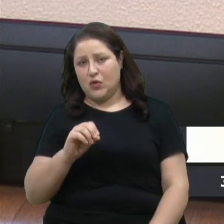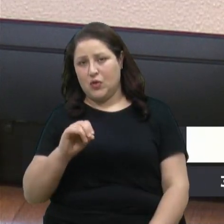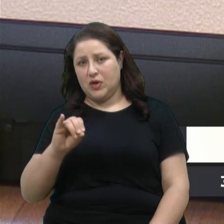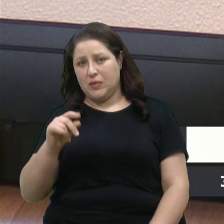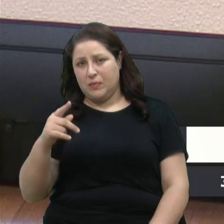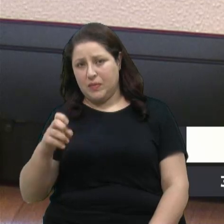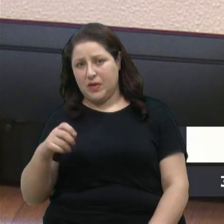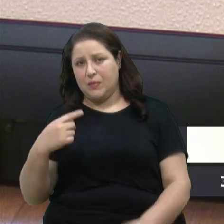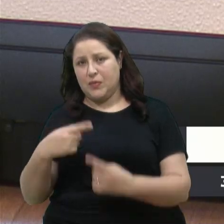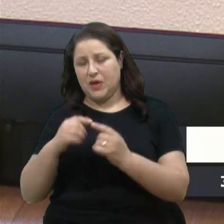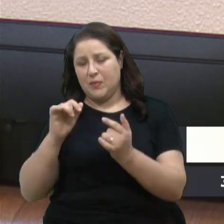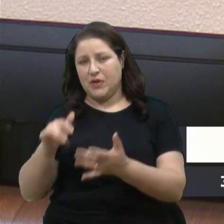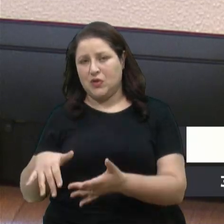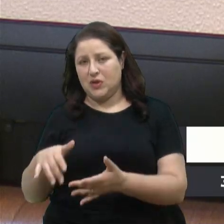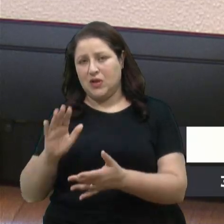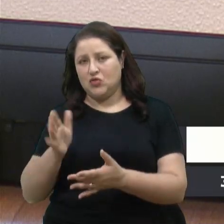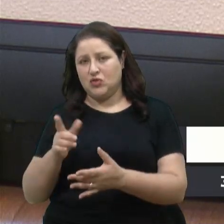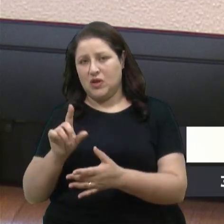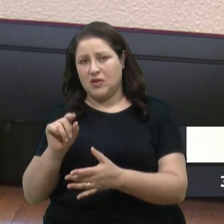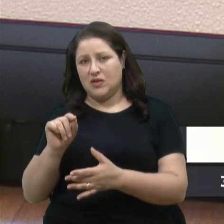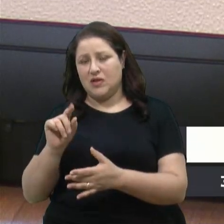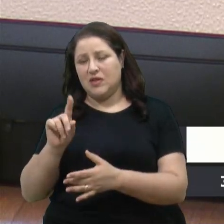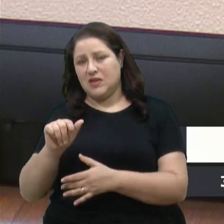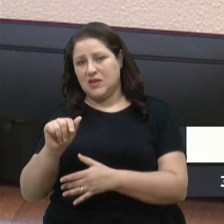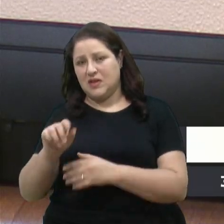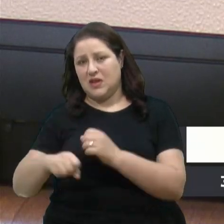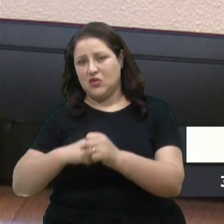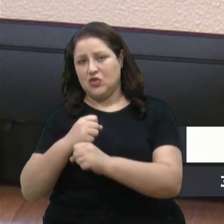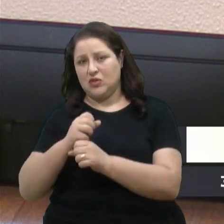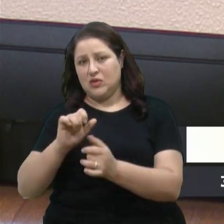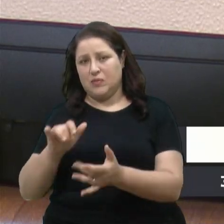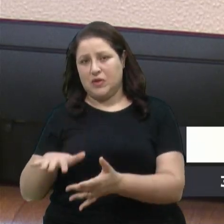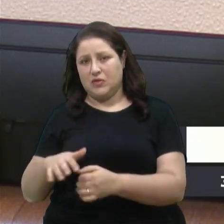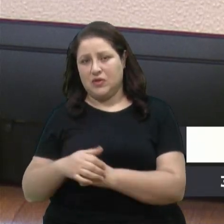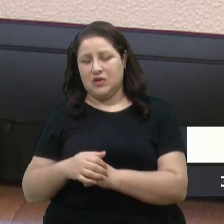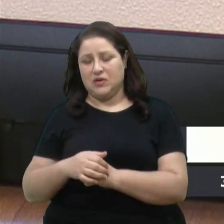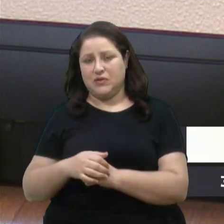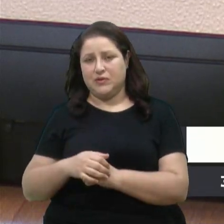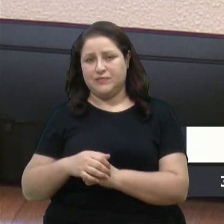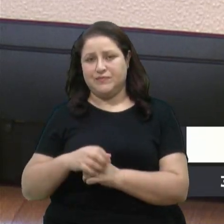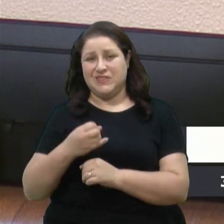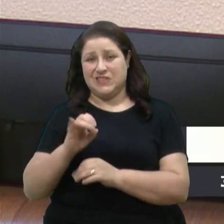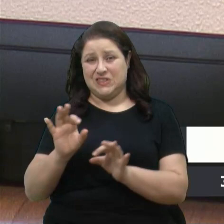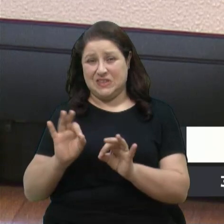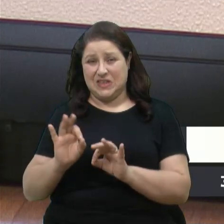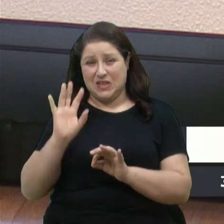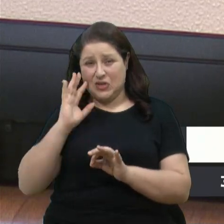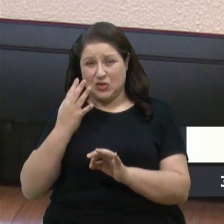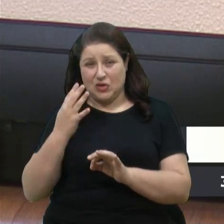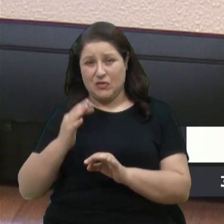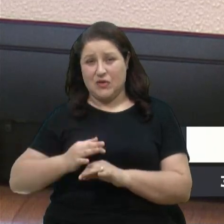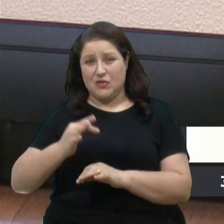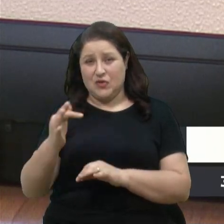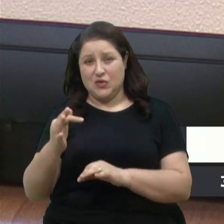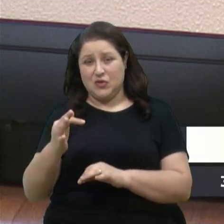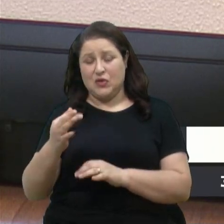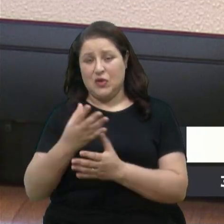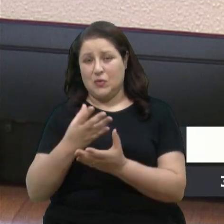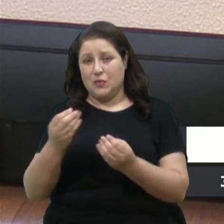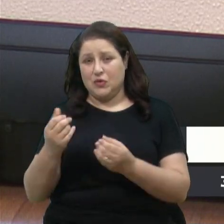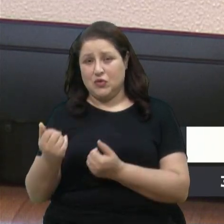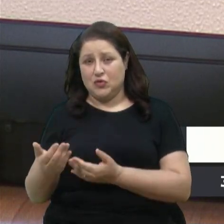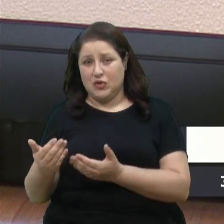Ou senão, daqui a uns dias, nós vamos ter muito mais jovens como mula, como mula, servindo ao tráfico.